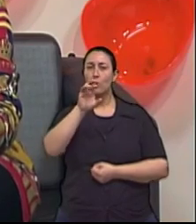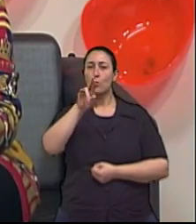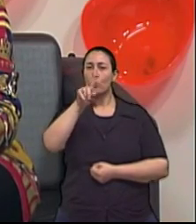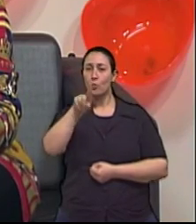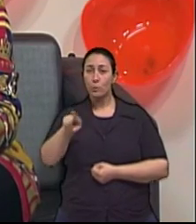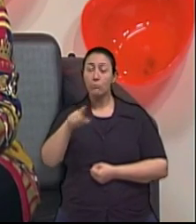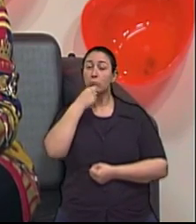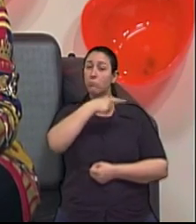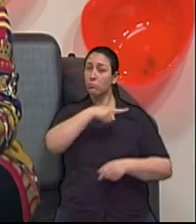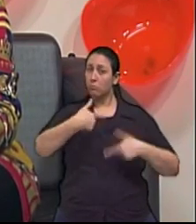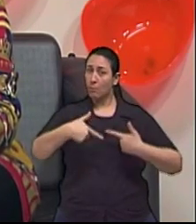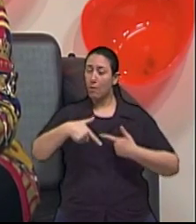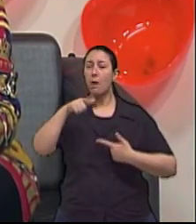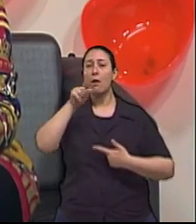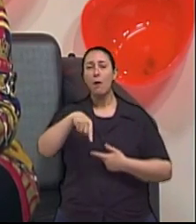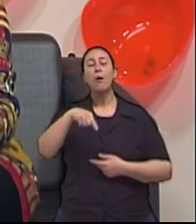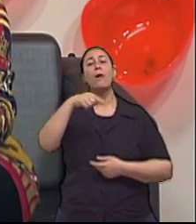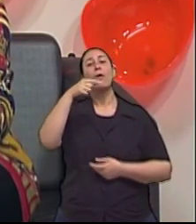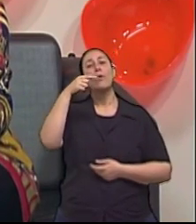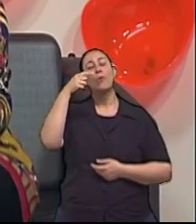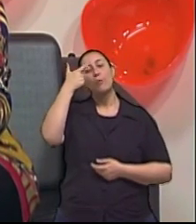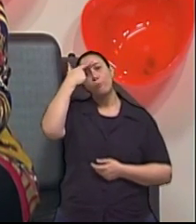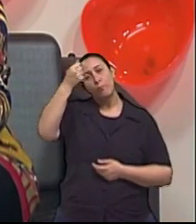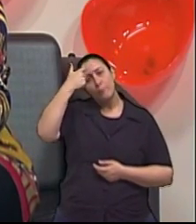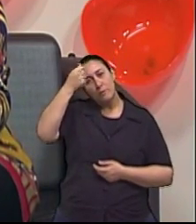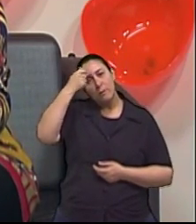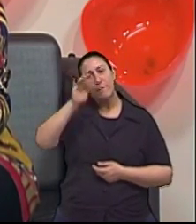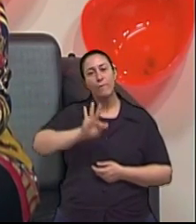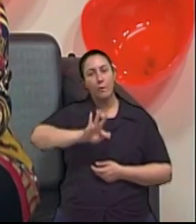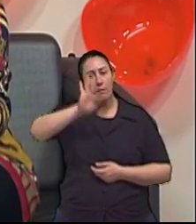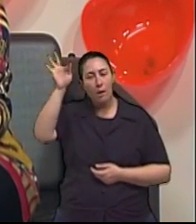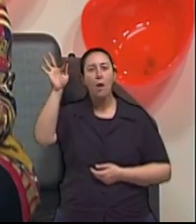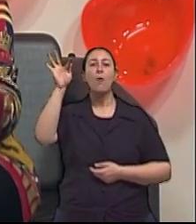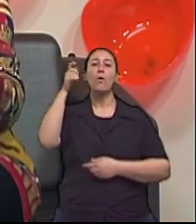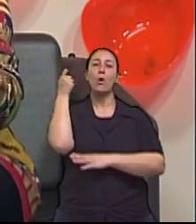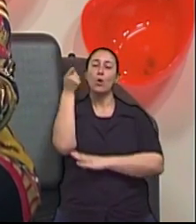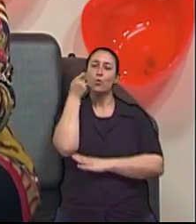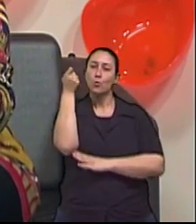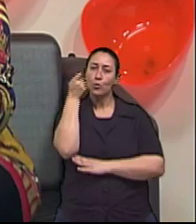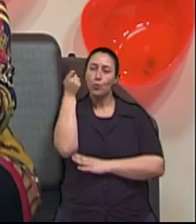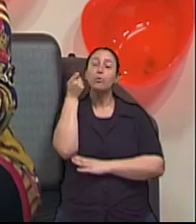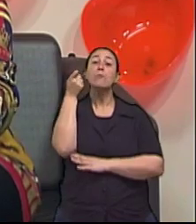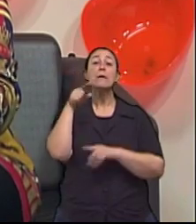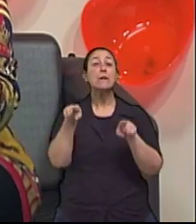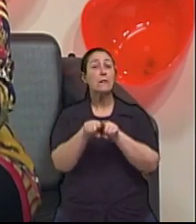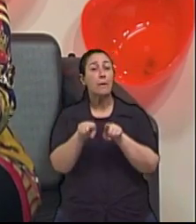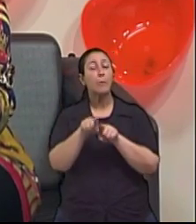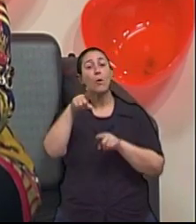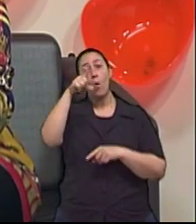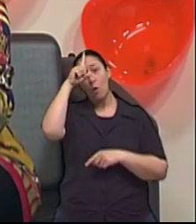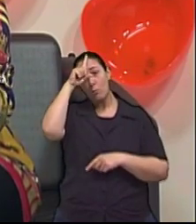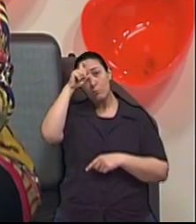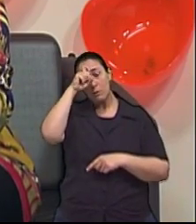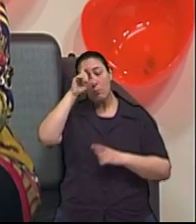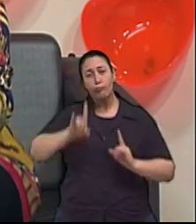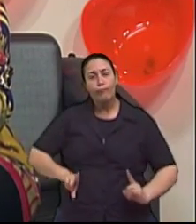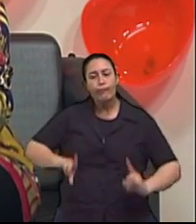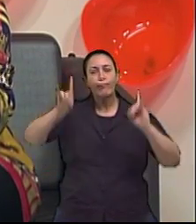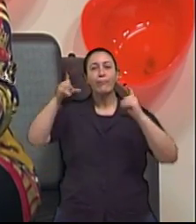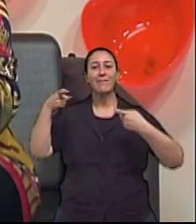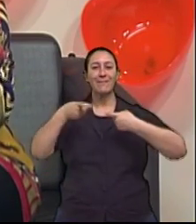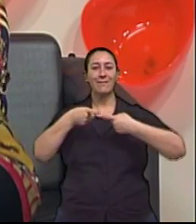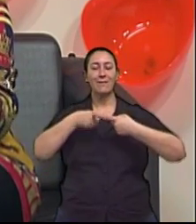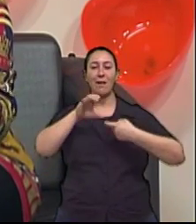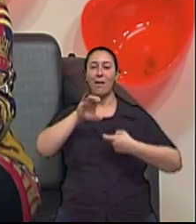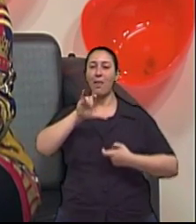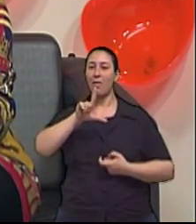Medicina da Universidade Federal do Rio Grande do Sul e também do Hospital de Clínicas. A gente vai ter aqui esclarecimento sobre um assunto